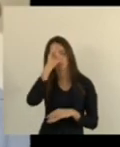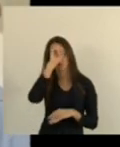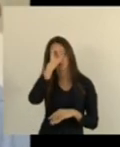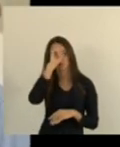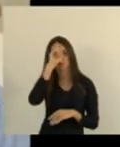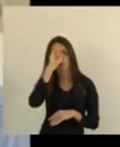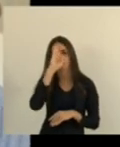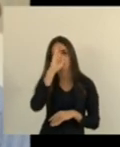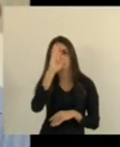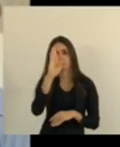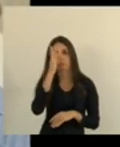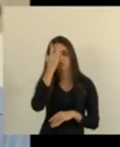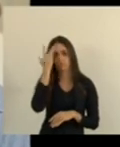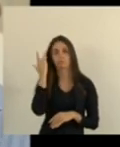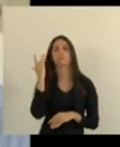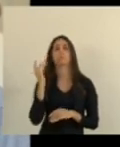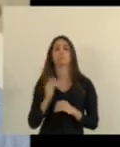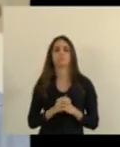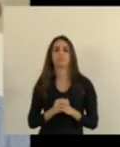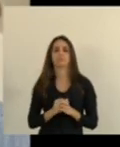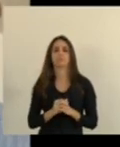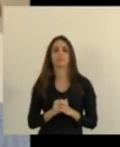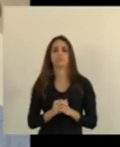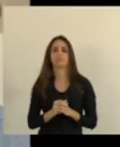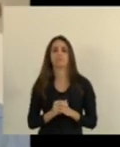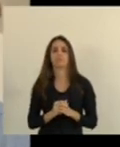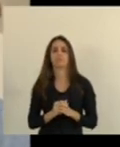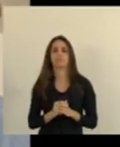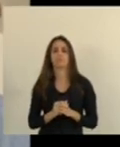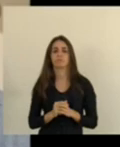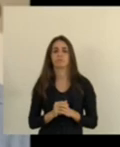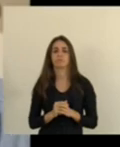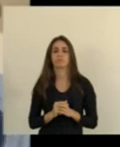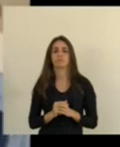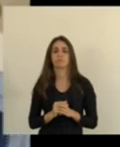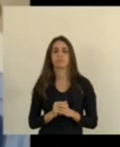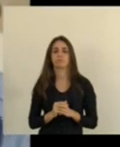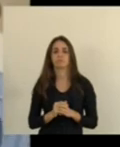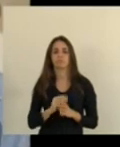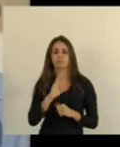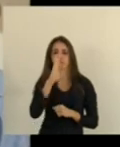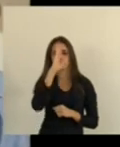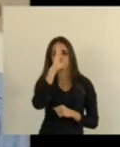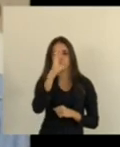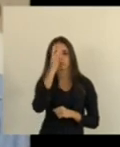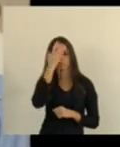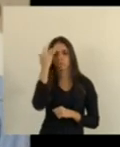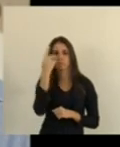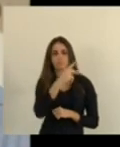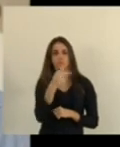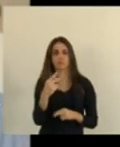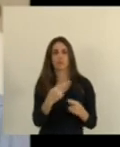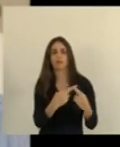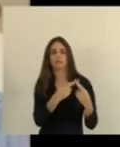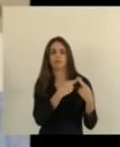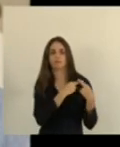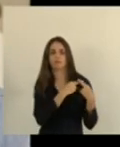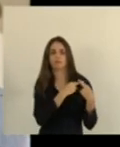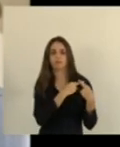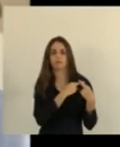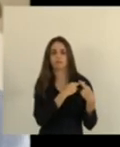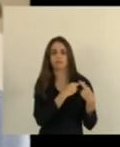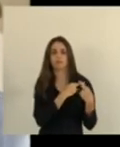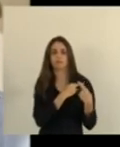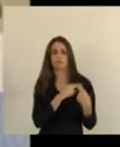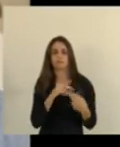principais articuladores principais pessoas da sua responsabilidade e